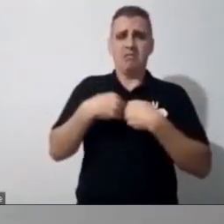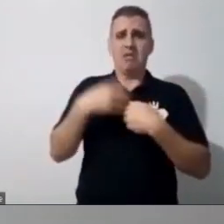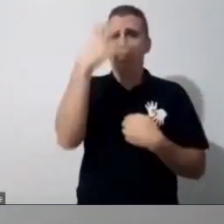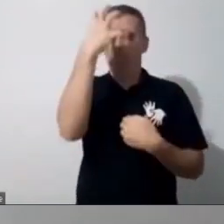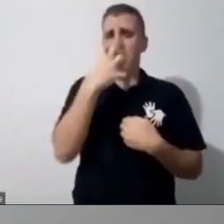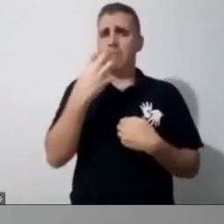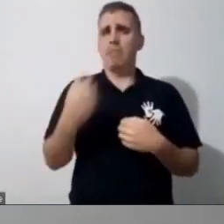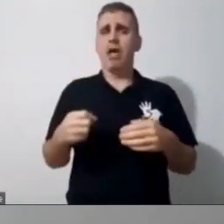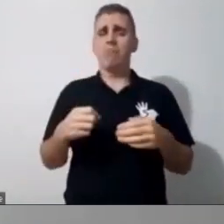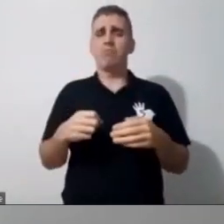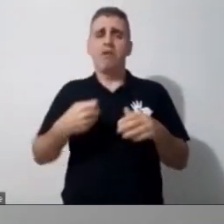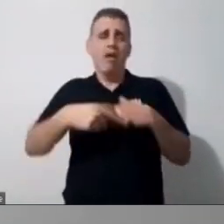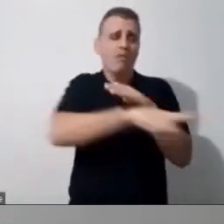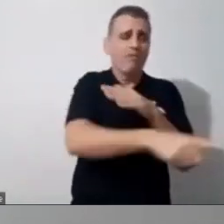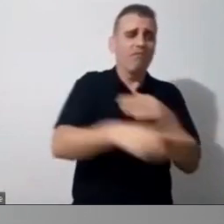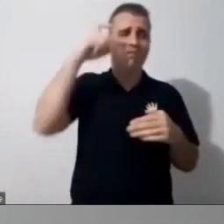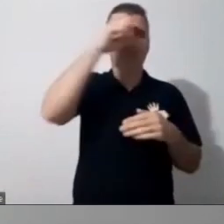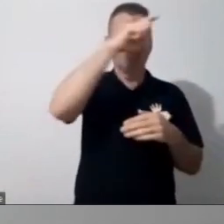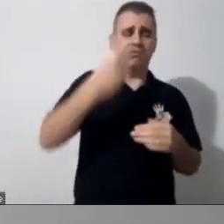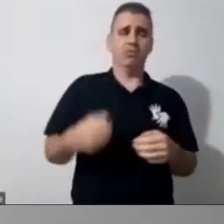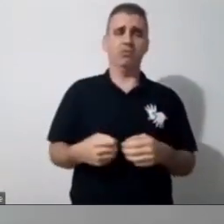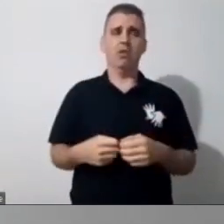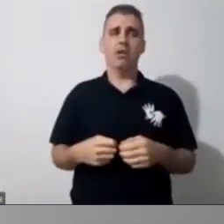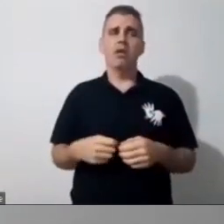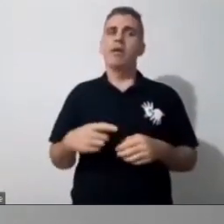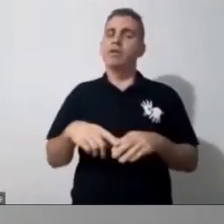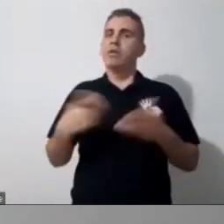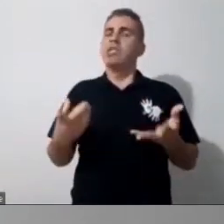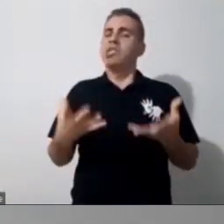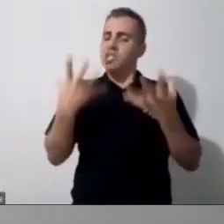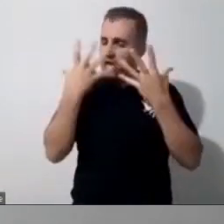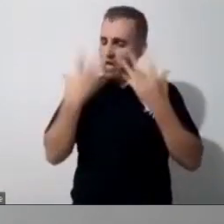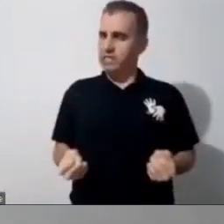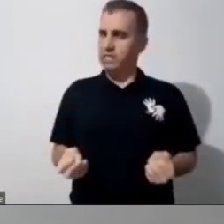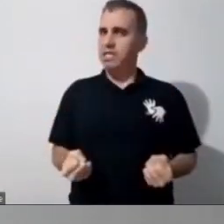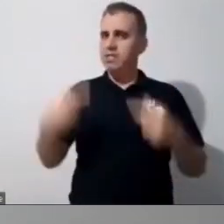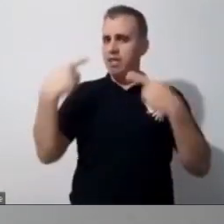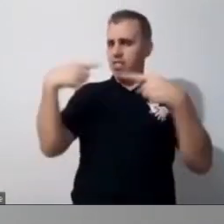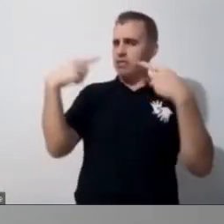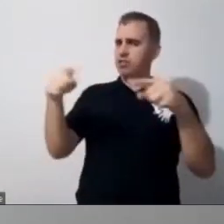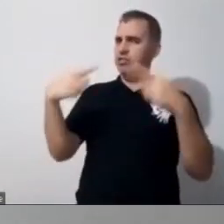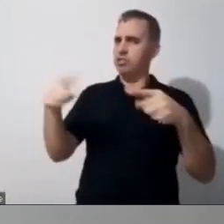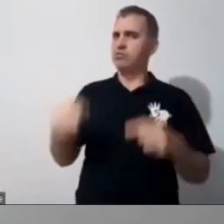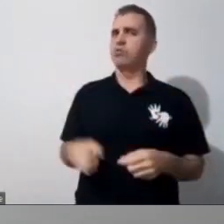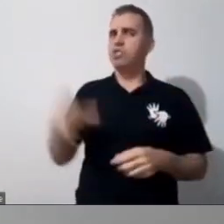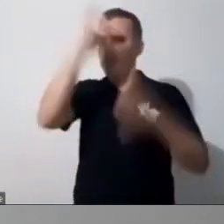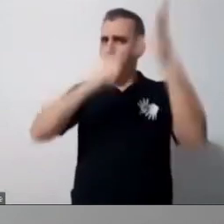então, assim, quando a gente aceita o desafio de aprender a ensinar o aluno,